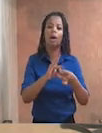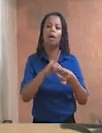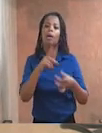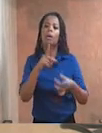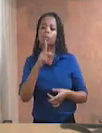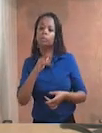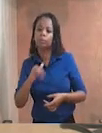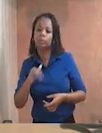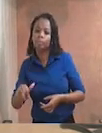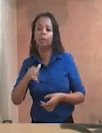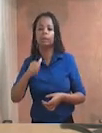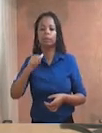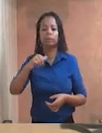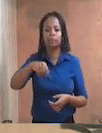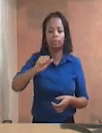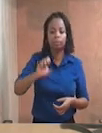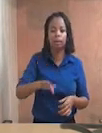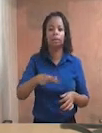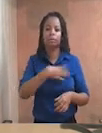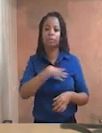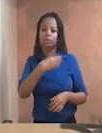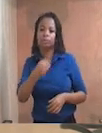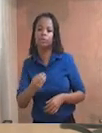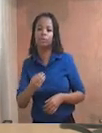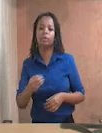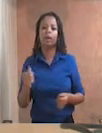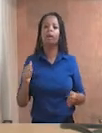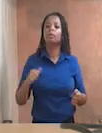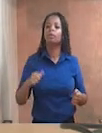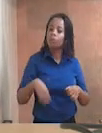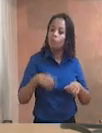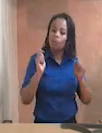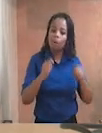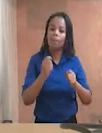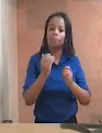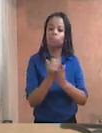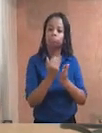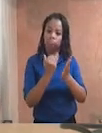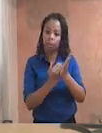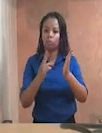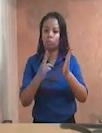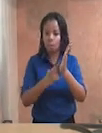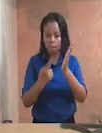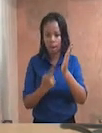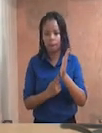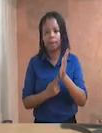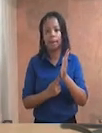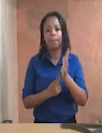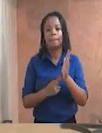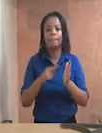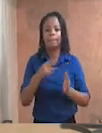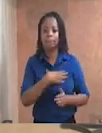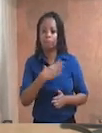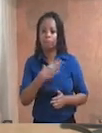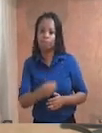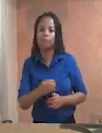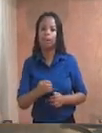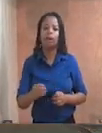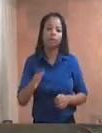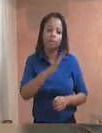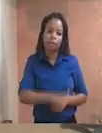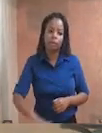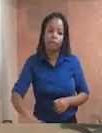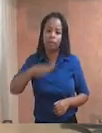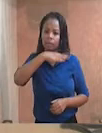os filhos ou da unidade do casal formada por parênteses próximos com os quais as crianças ou adolescentes convivem e mantêm